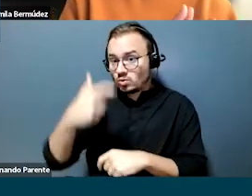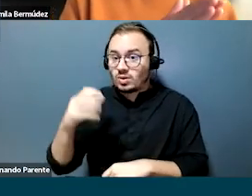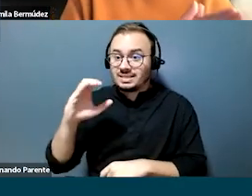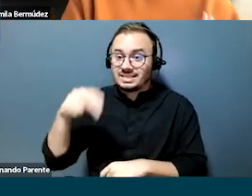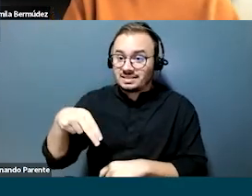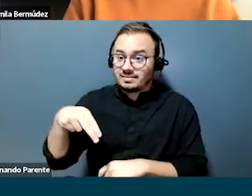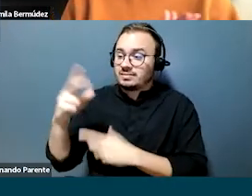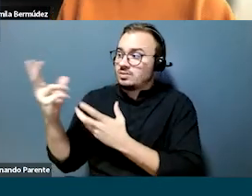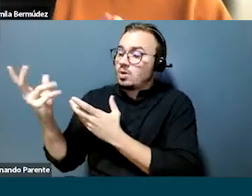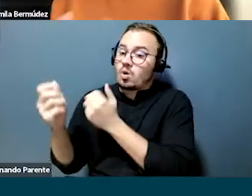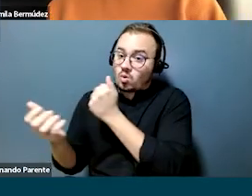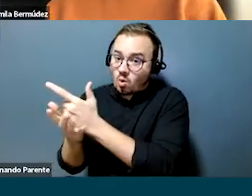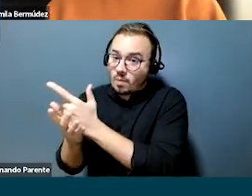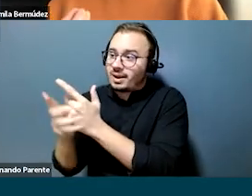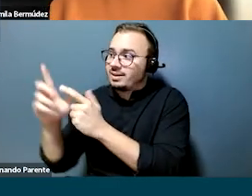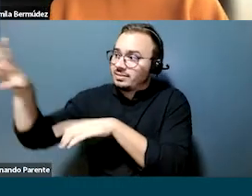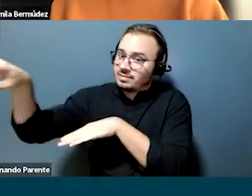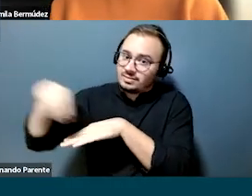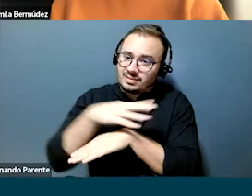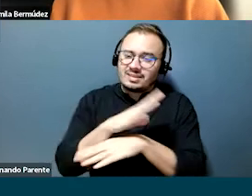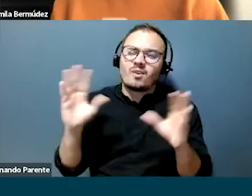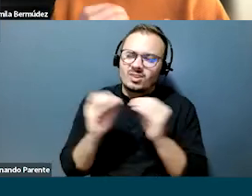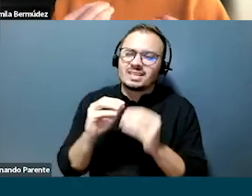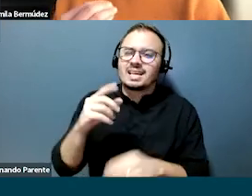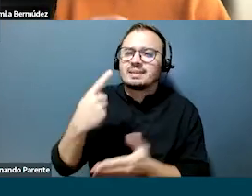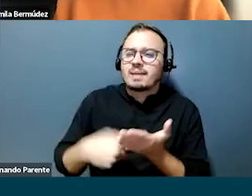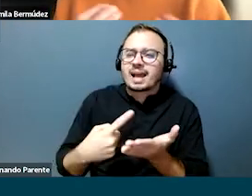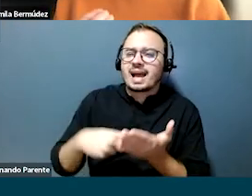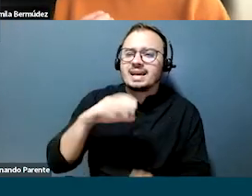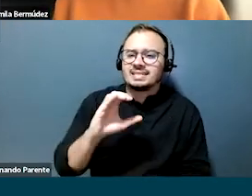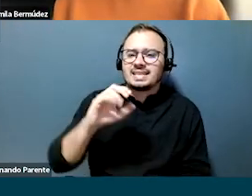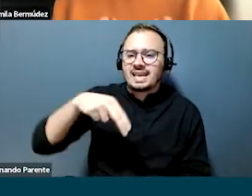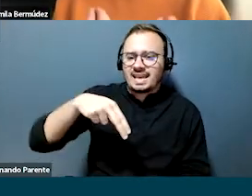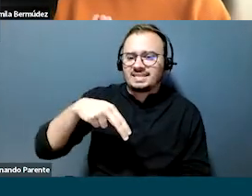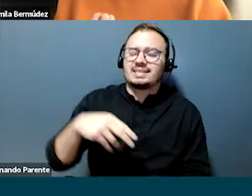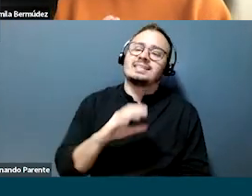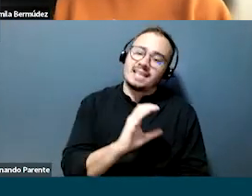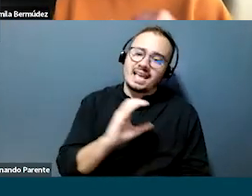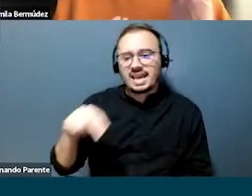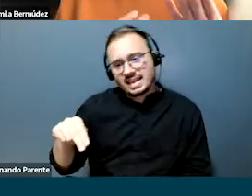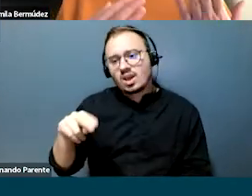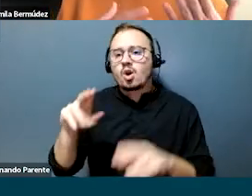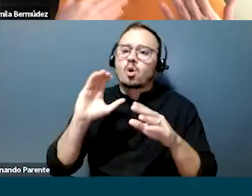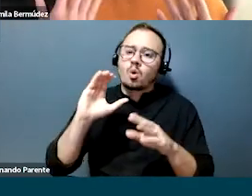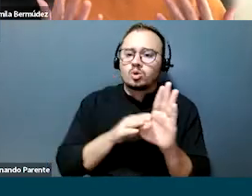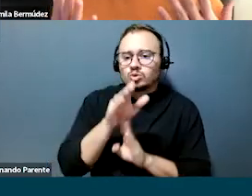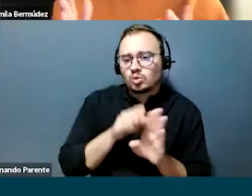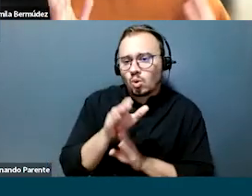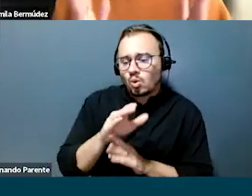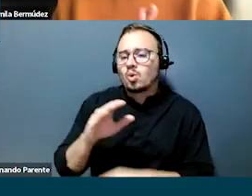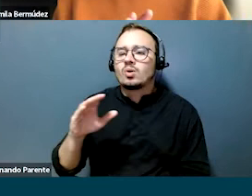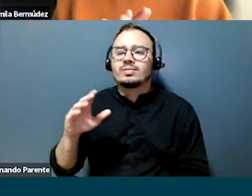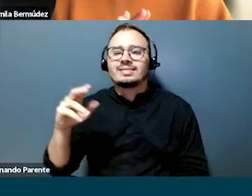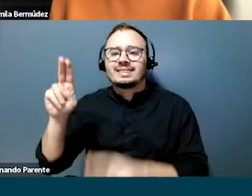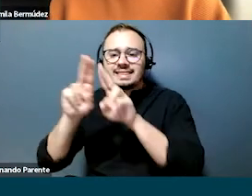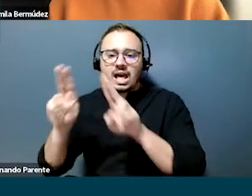venda de produtos Natura para a consultora, ou CN, como eu vou me referir a ela ao longo da apresentação várias vezes. Quando eu falo CN ou falo consultora,